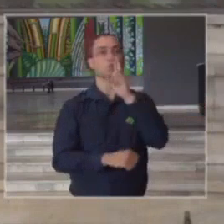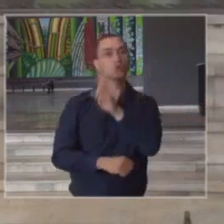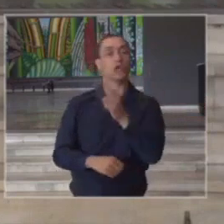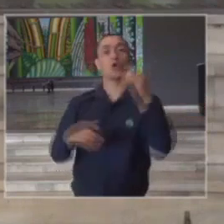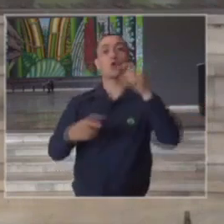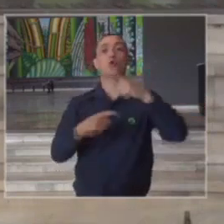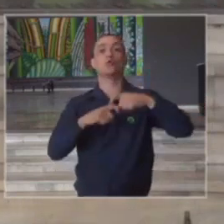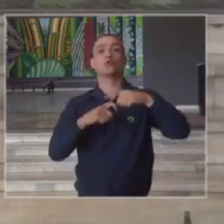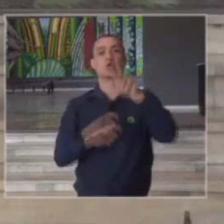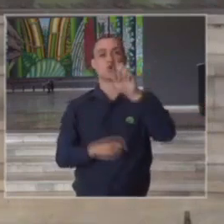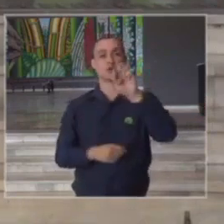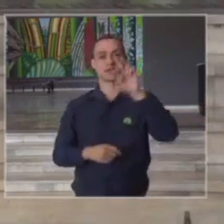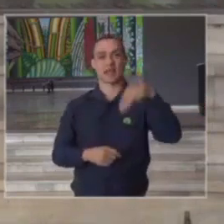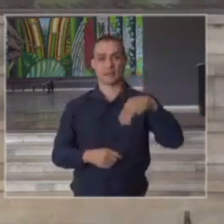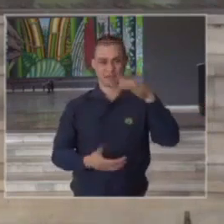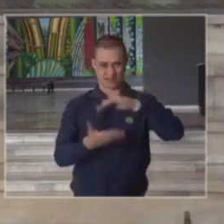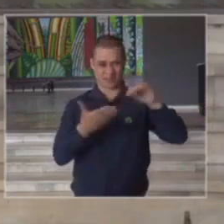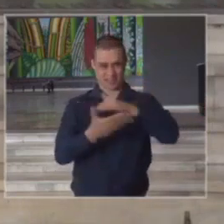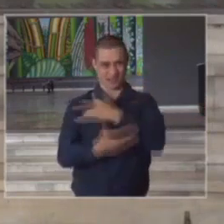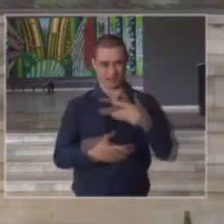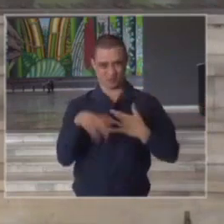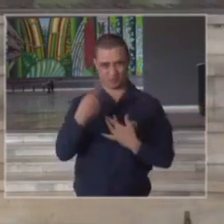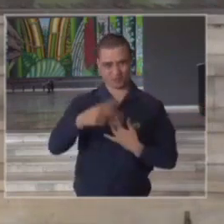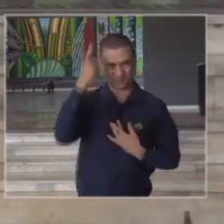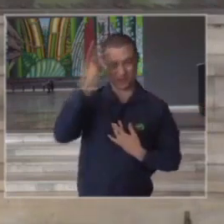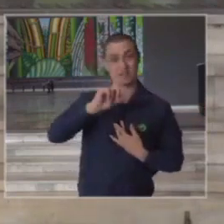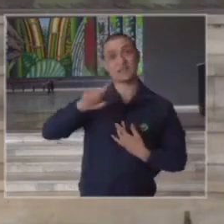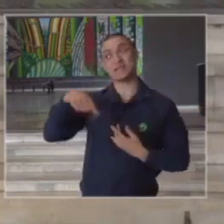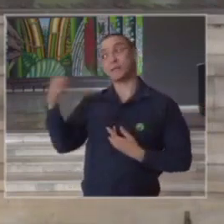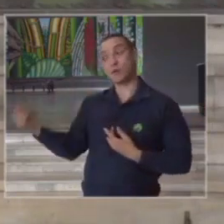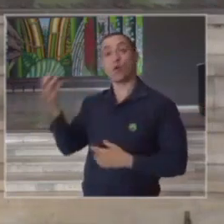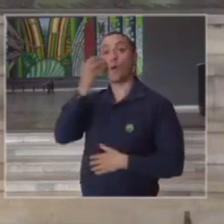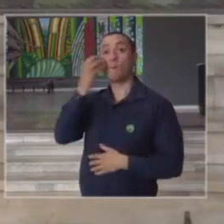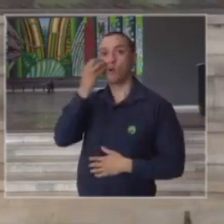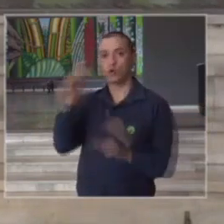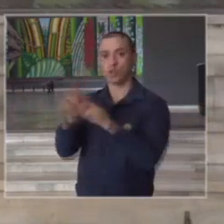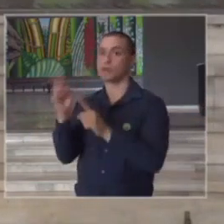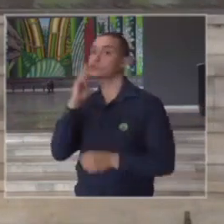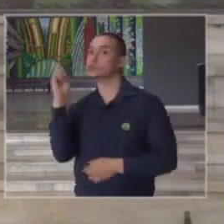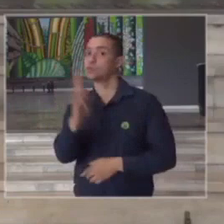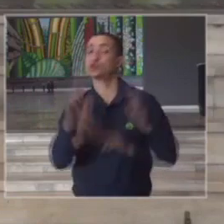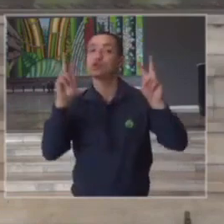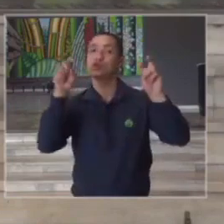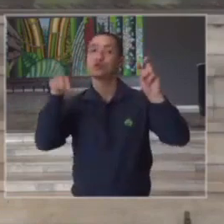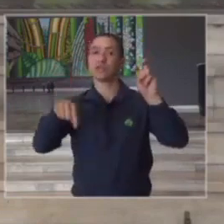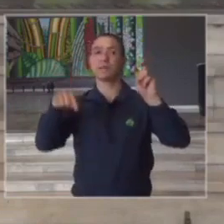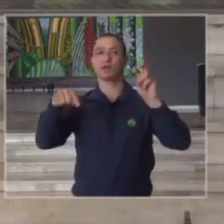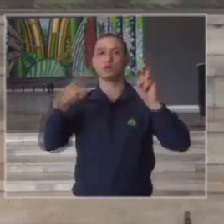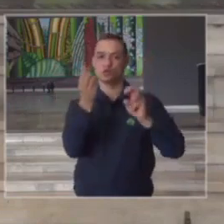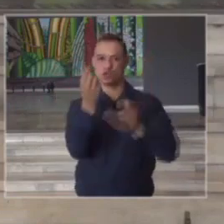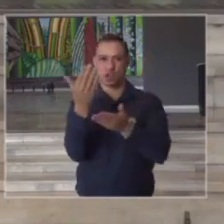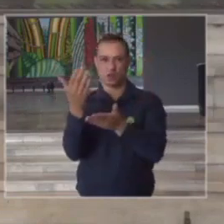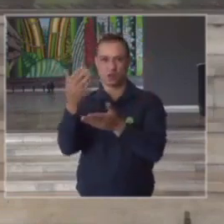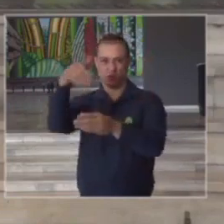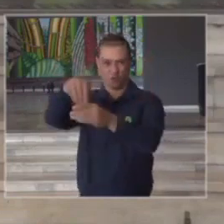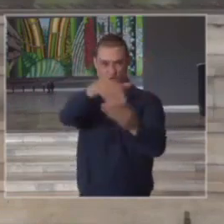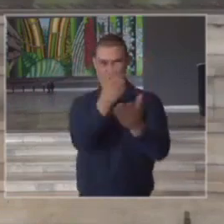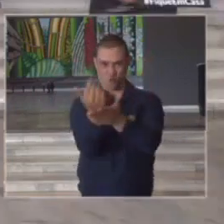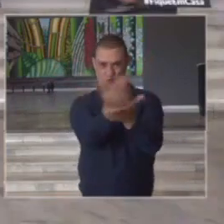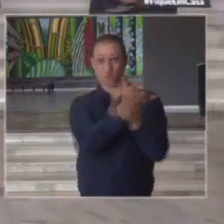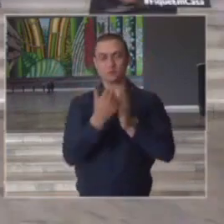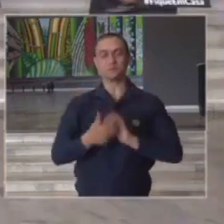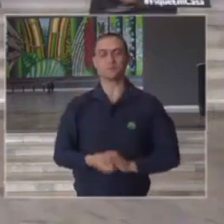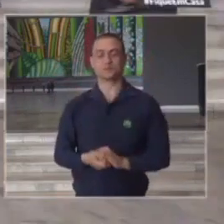Henrique Guerma secretário da saúde do estado de São Paulo e depois com o Bruno Covas que responderá também sobre o tema do fundo eleitoral